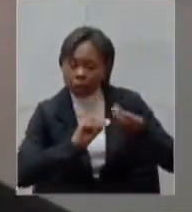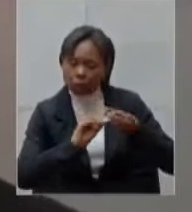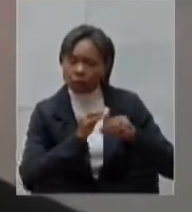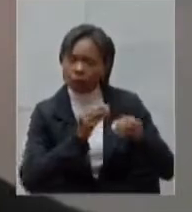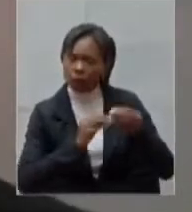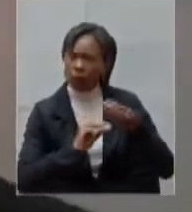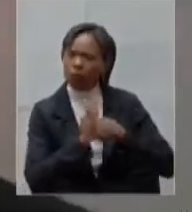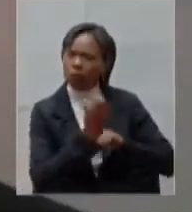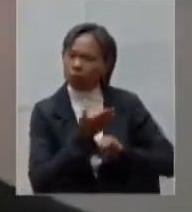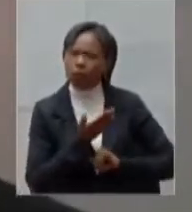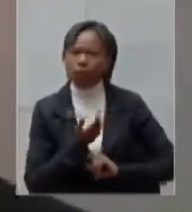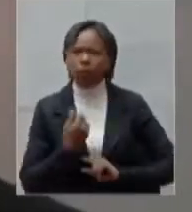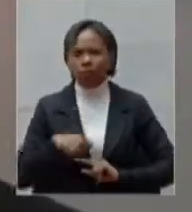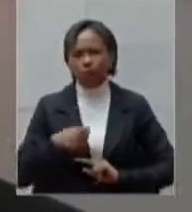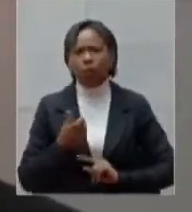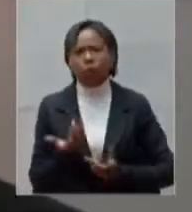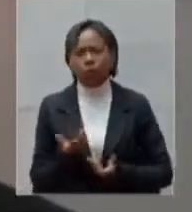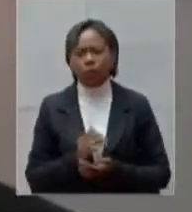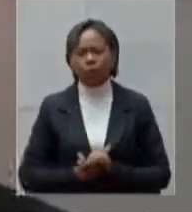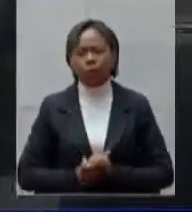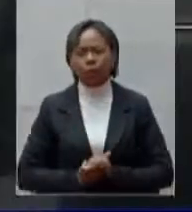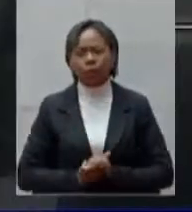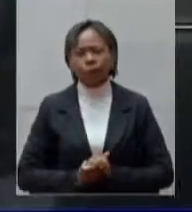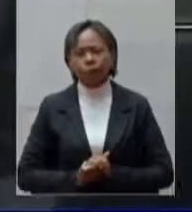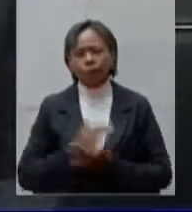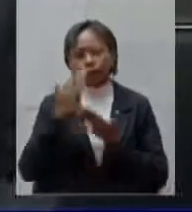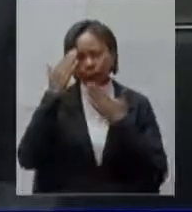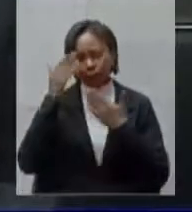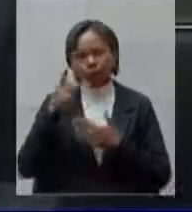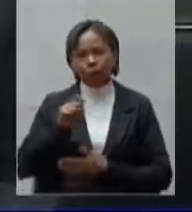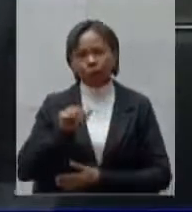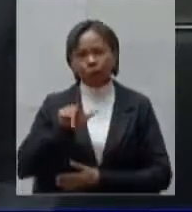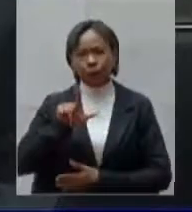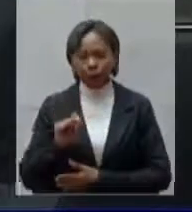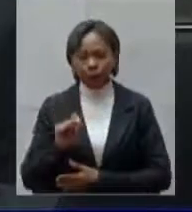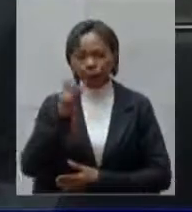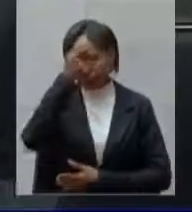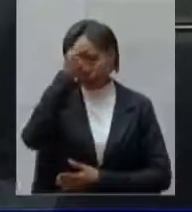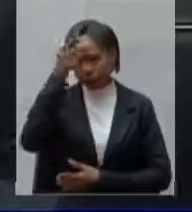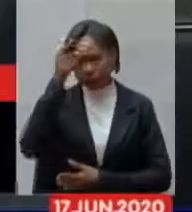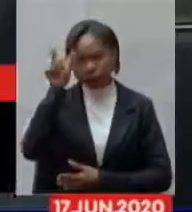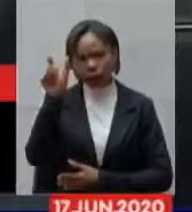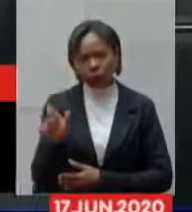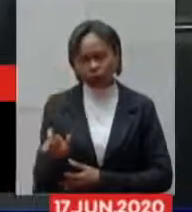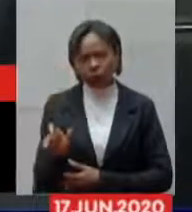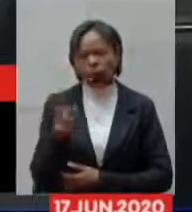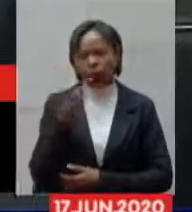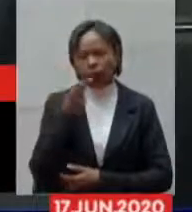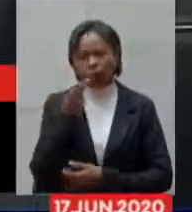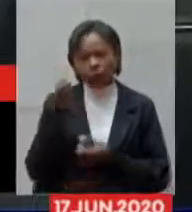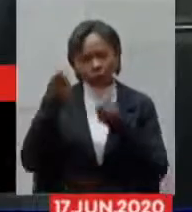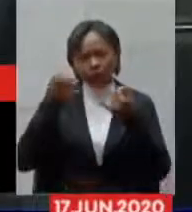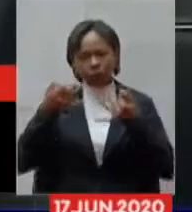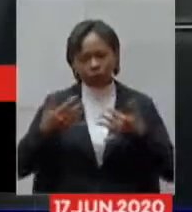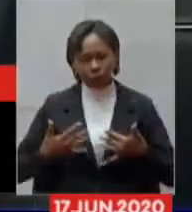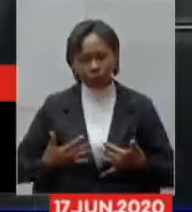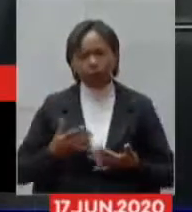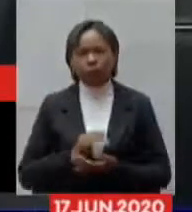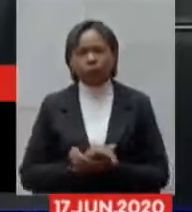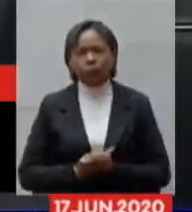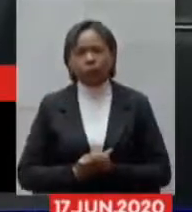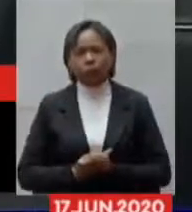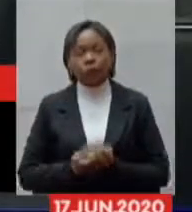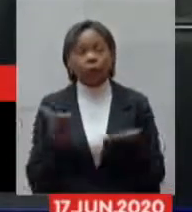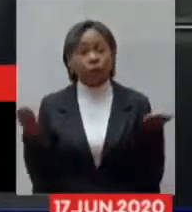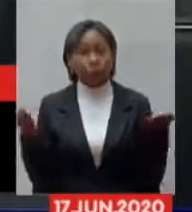fica aí o meu recado obrigado presidente muito obrigado prefeito Paulo Piau pelas palavras pelas considerações iniciais nós